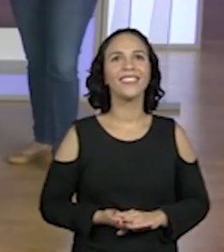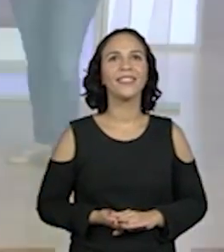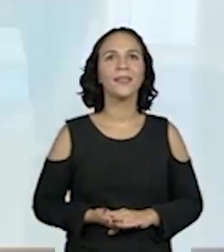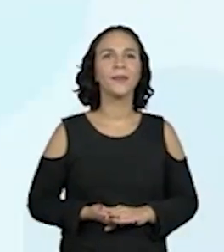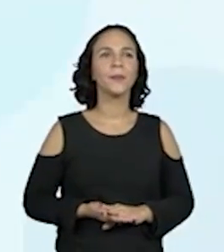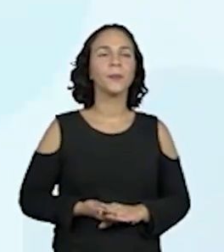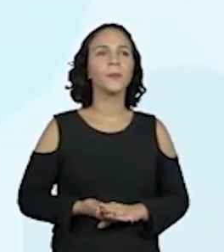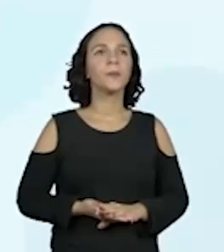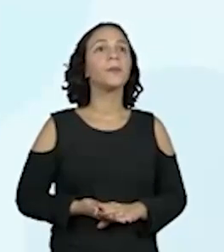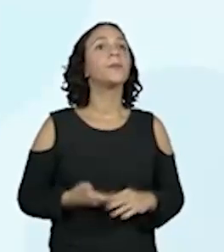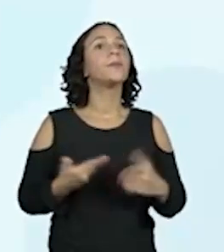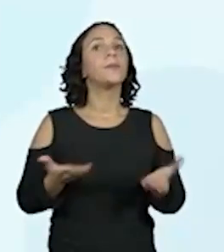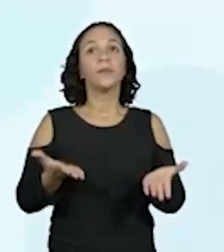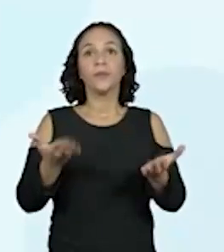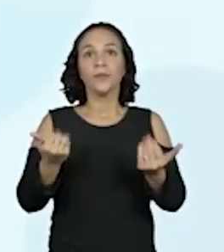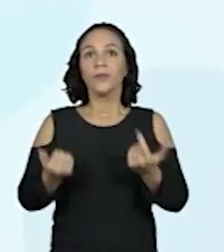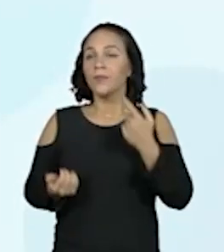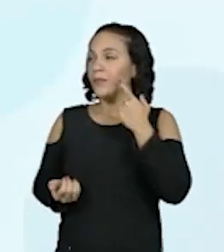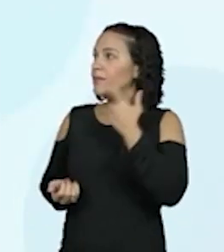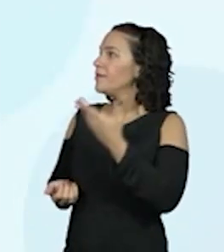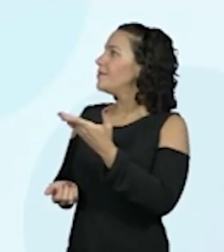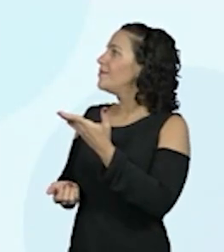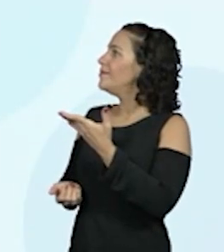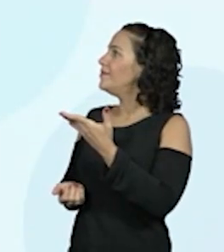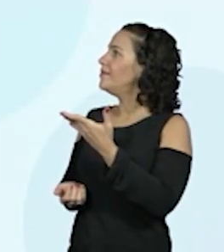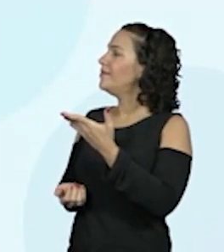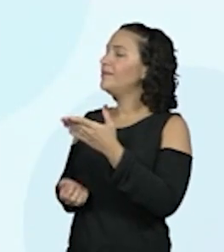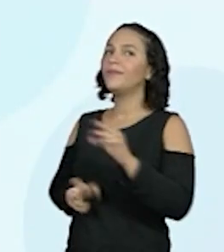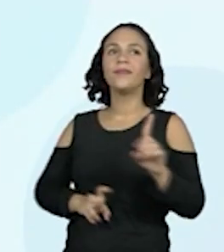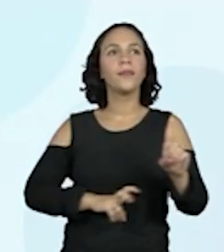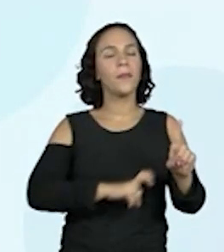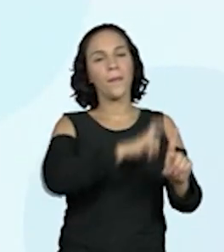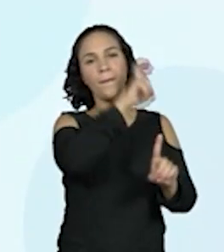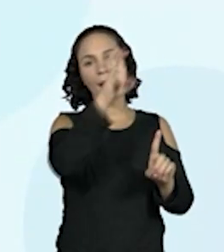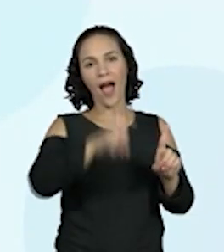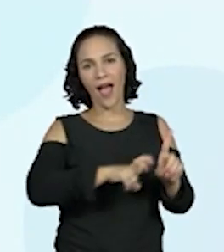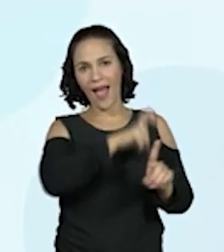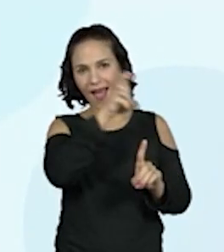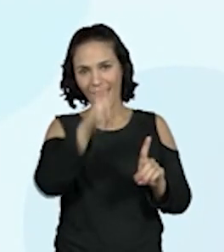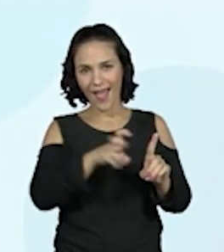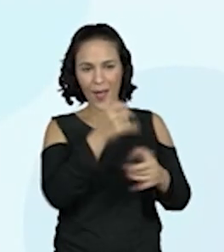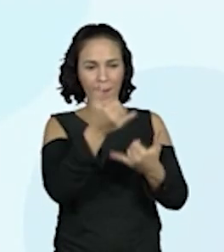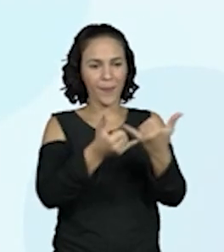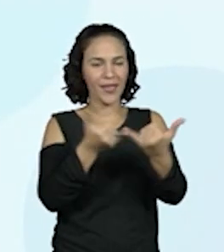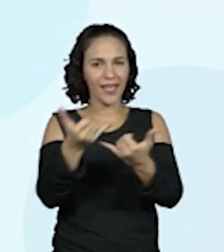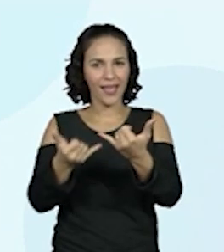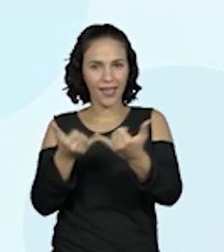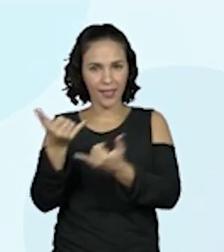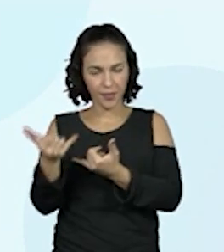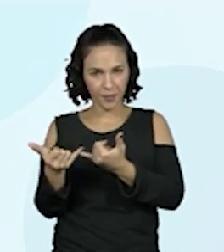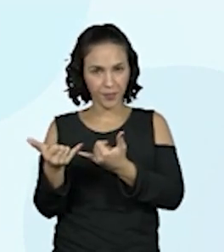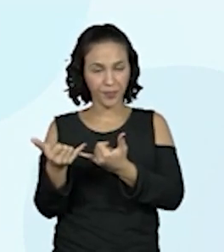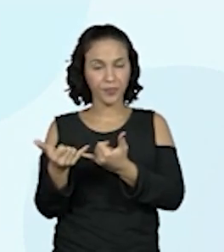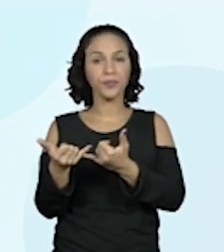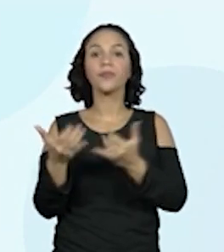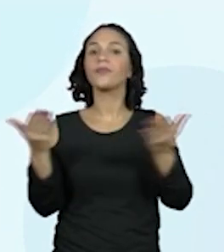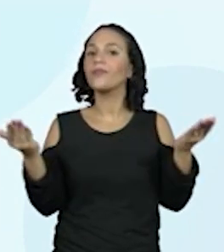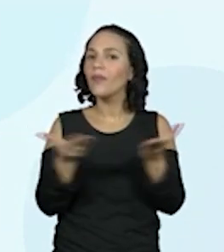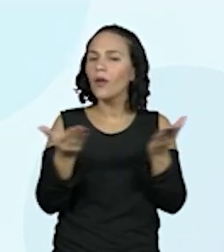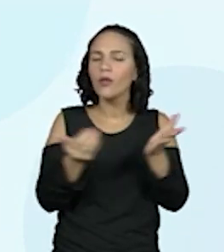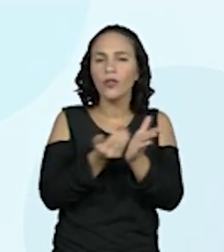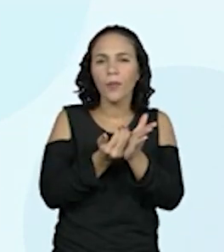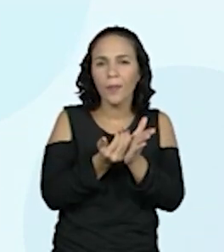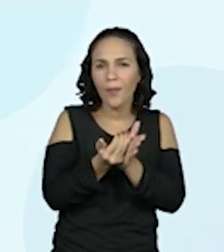Bora lá, brinquedos do Parque de Diversões. Lembrando que a gente começa